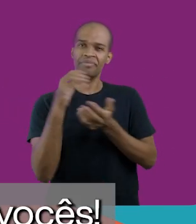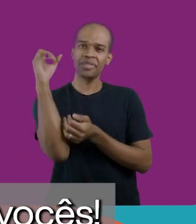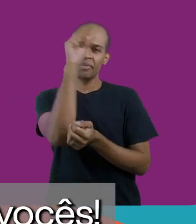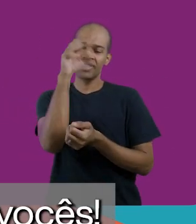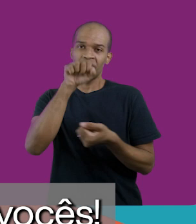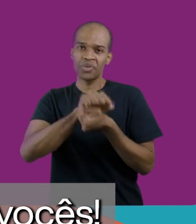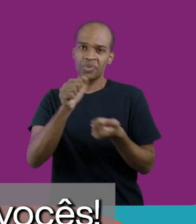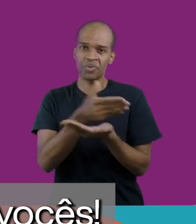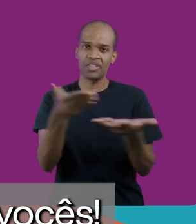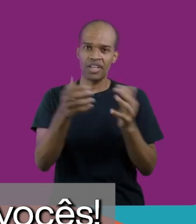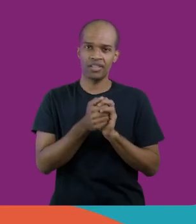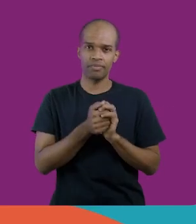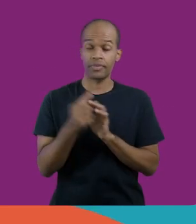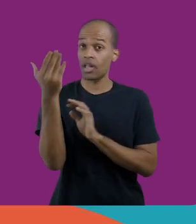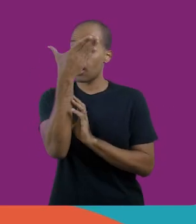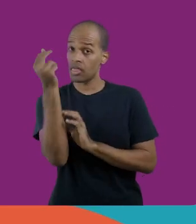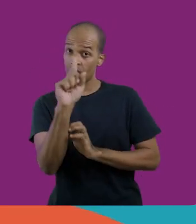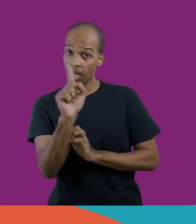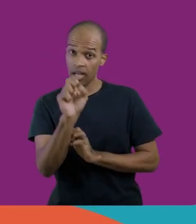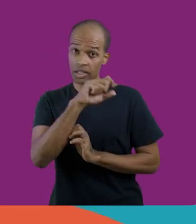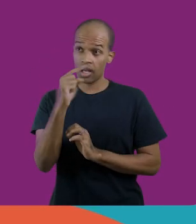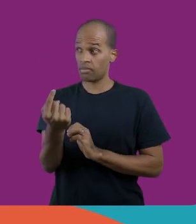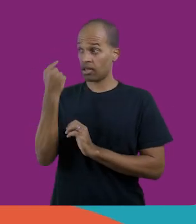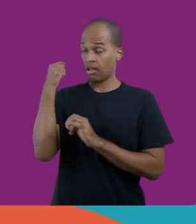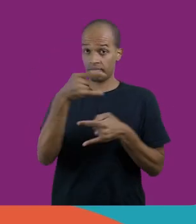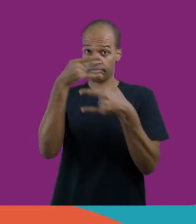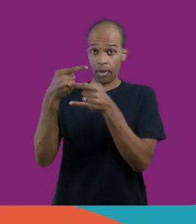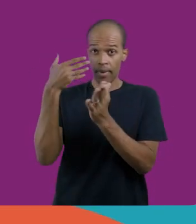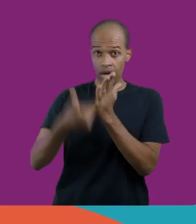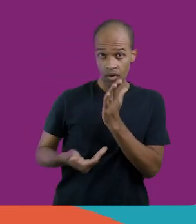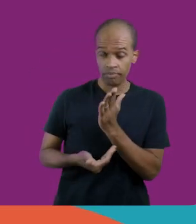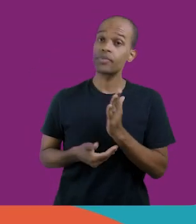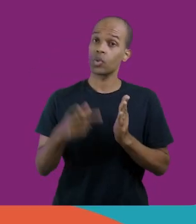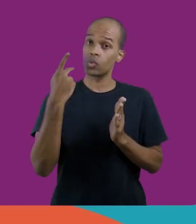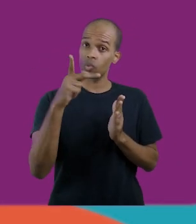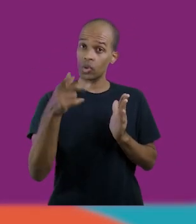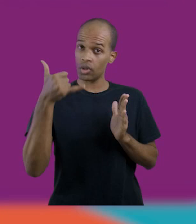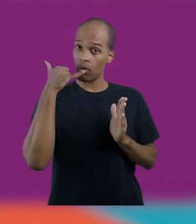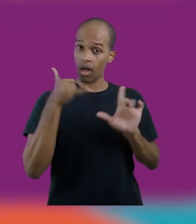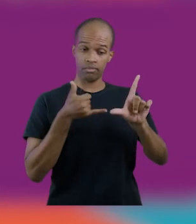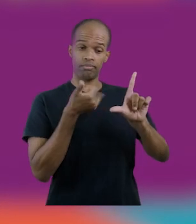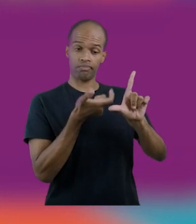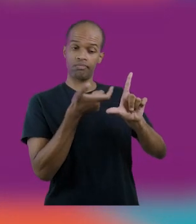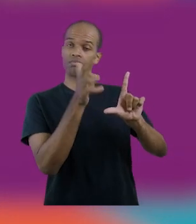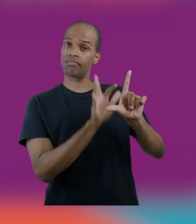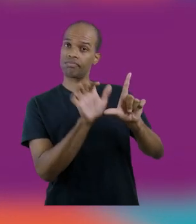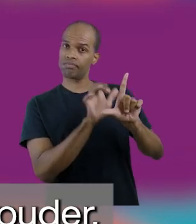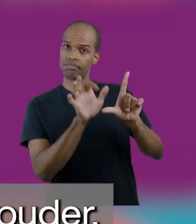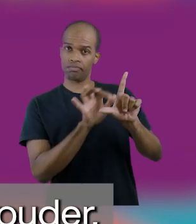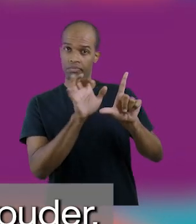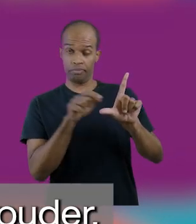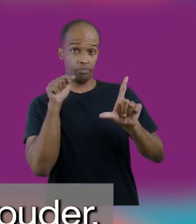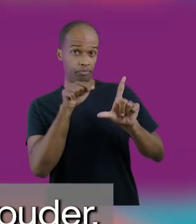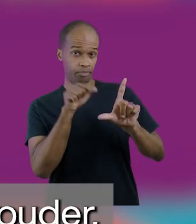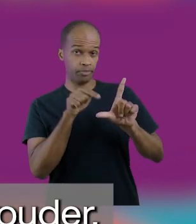tantos aprendizados com vocês. E não se esqueçam, se perder algum dos capítulos, basta apontar a câmera do seu celular